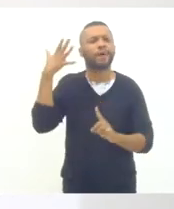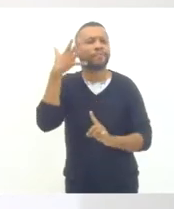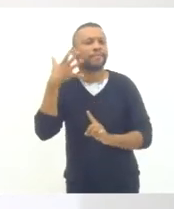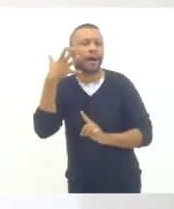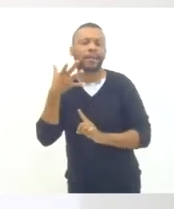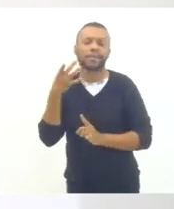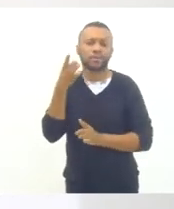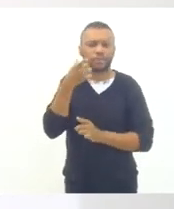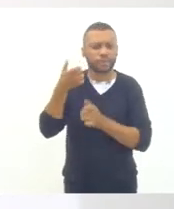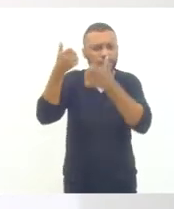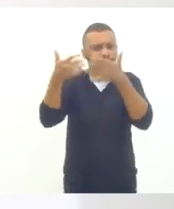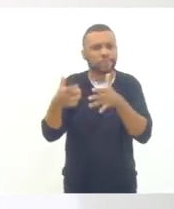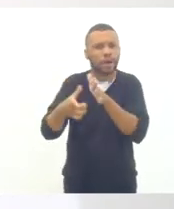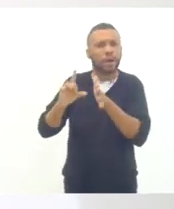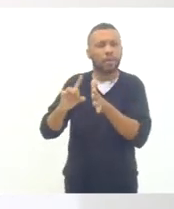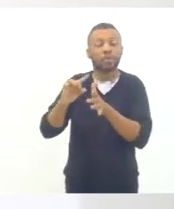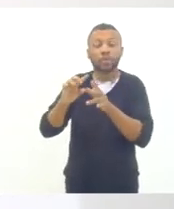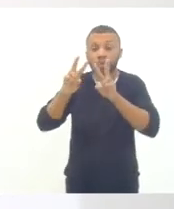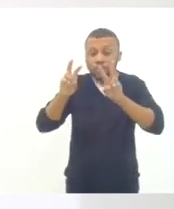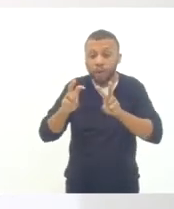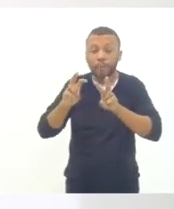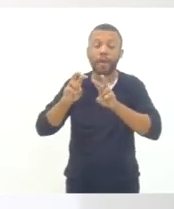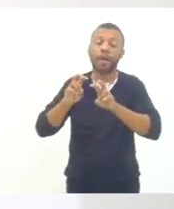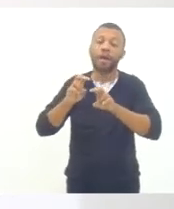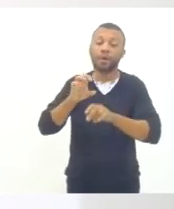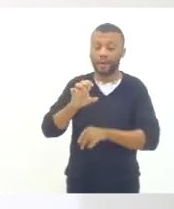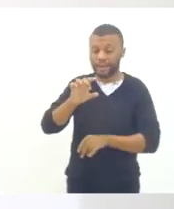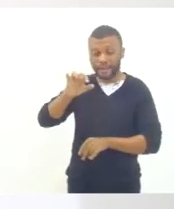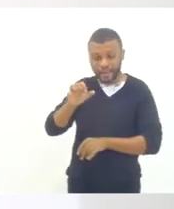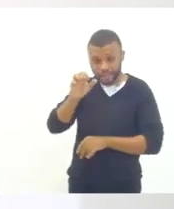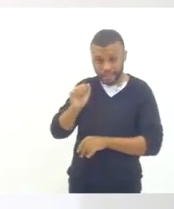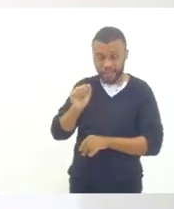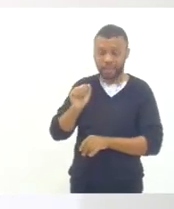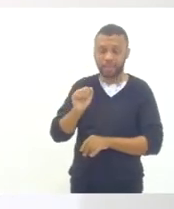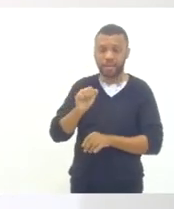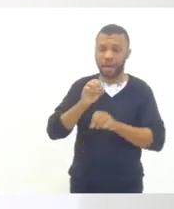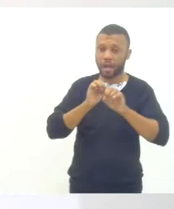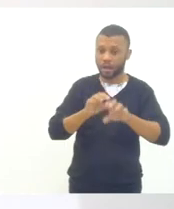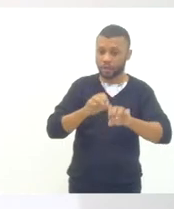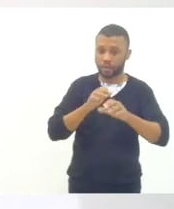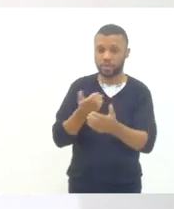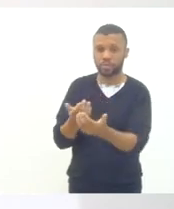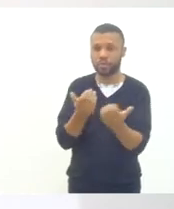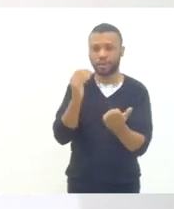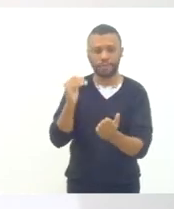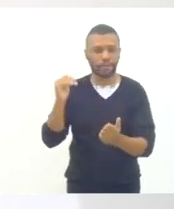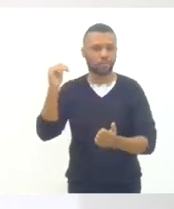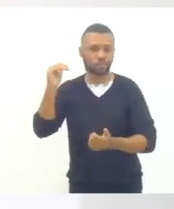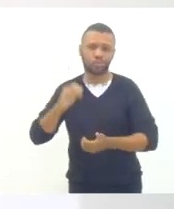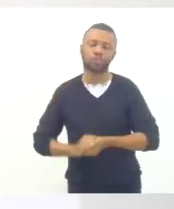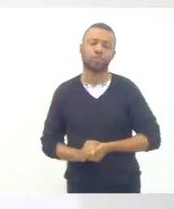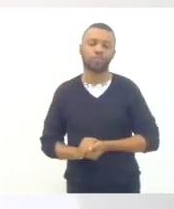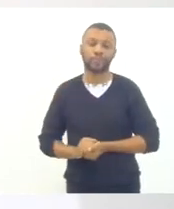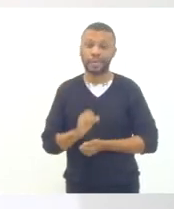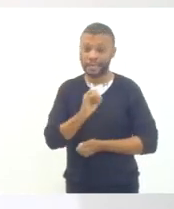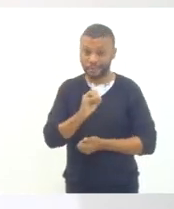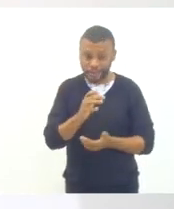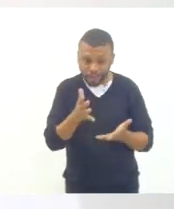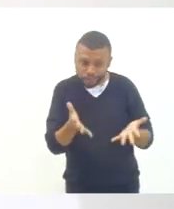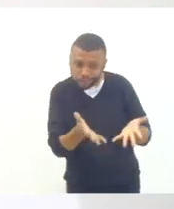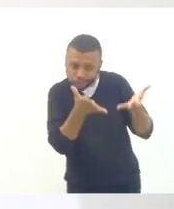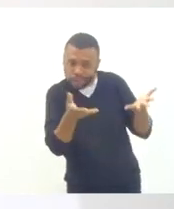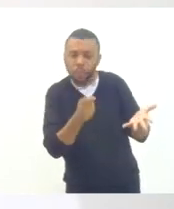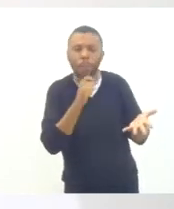a educação jovem e adulto. Então, se você não tem esse estímulo também, você não tem como dar.